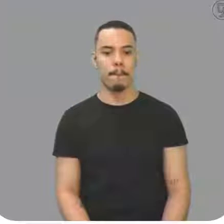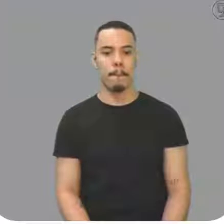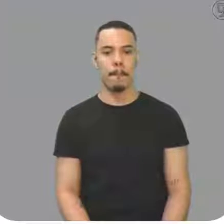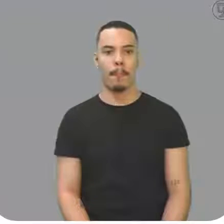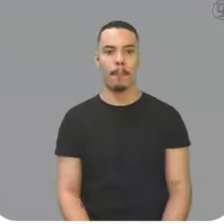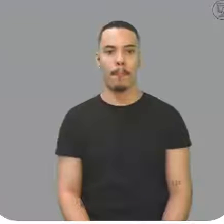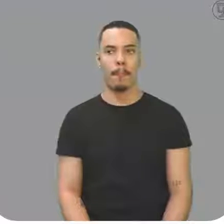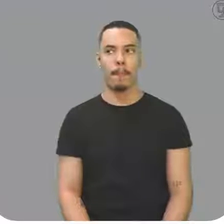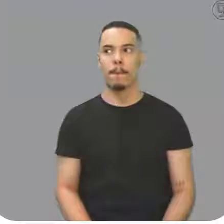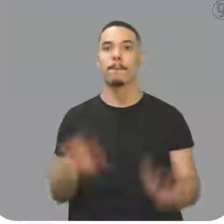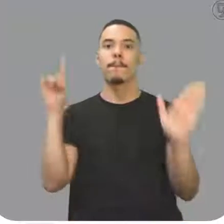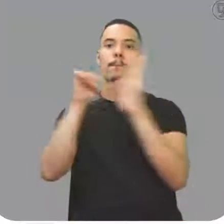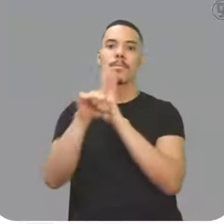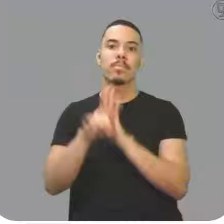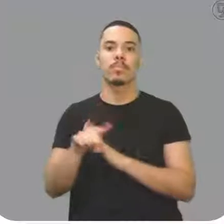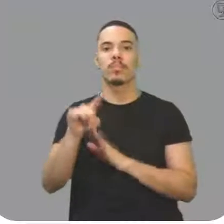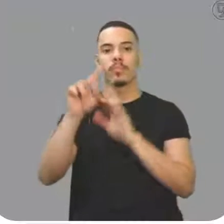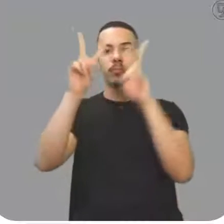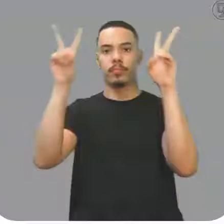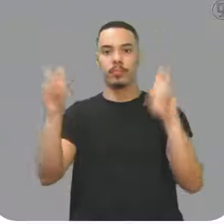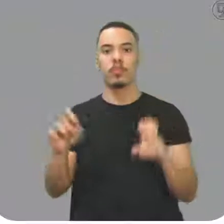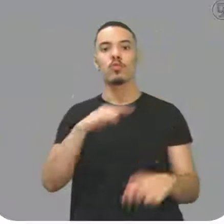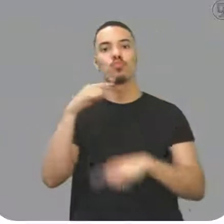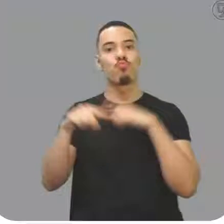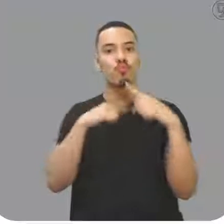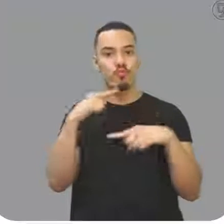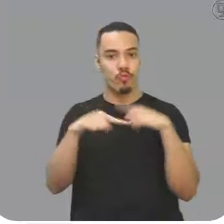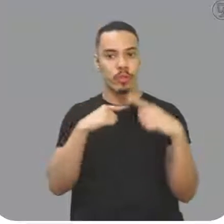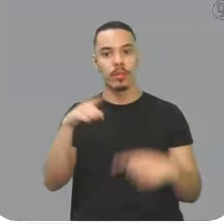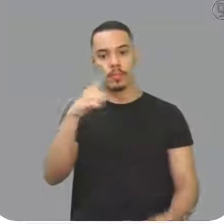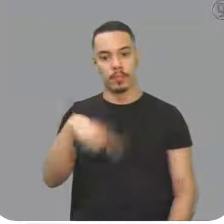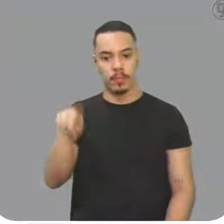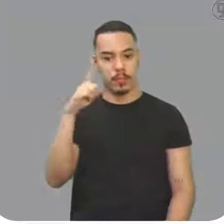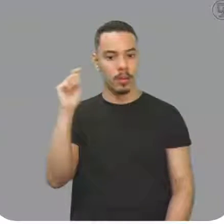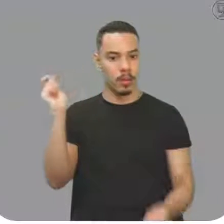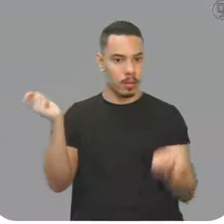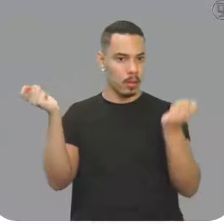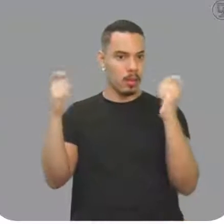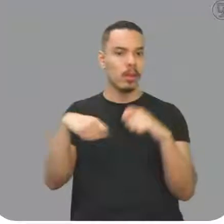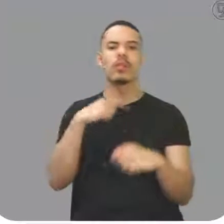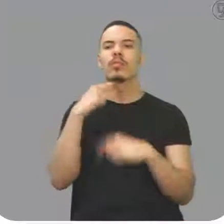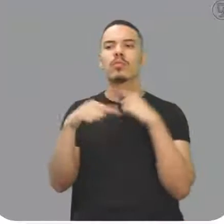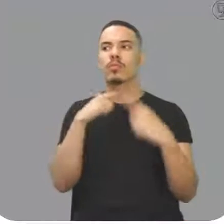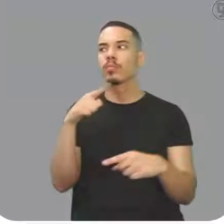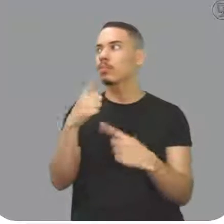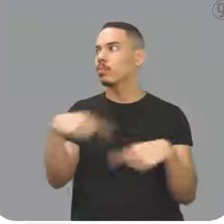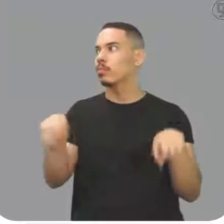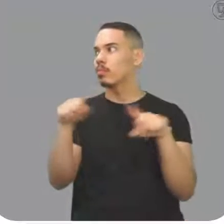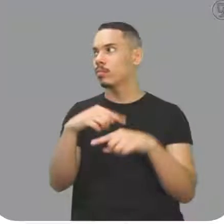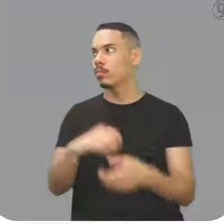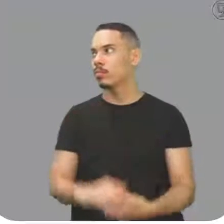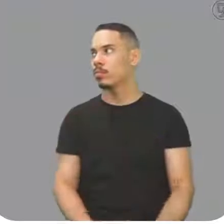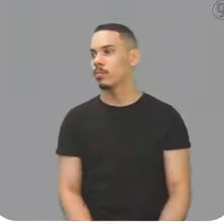Resolução da atividade de sala, tirando dúvidas, né? Vamos tirar as dúvidas de vocês, então.